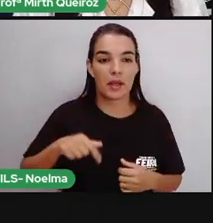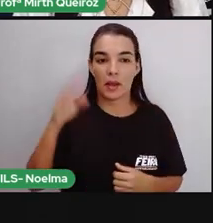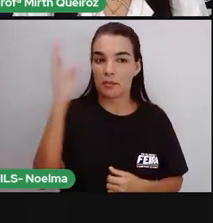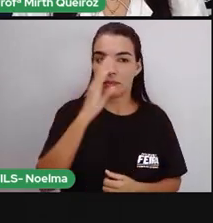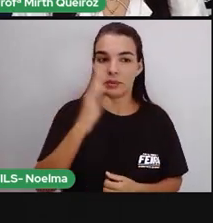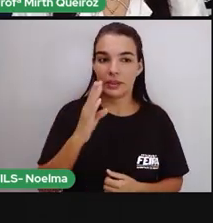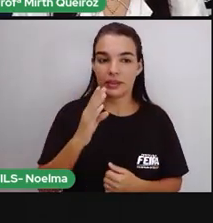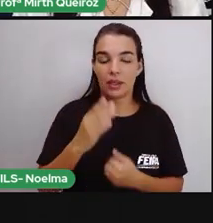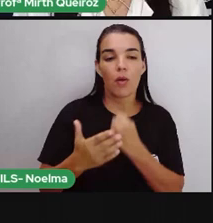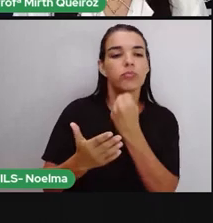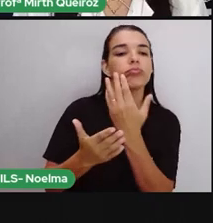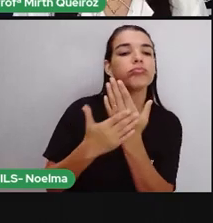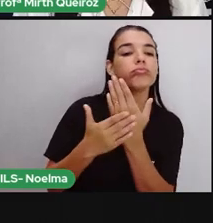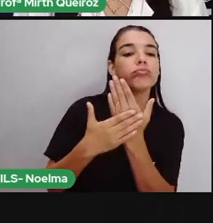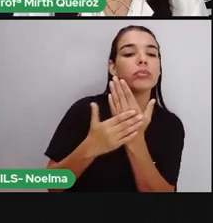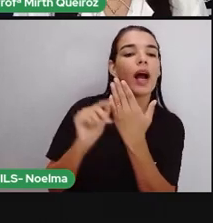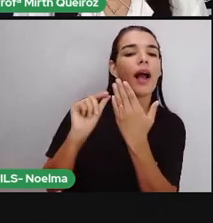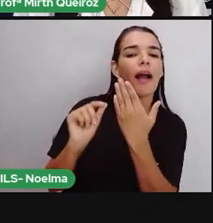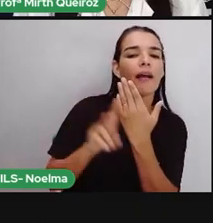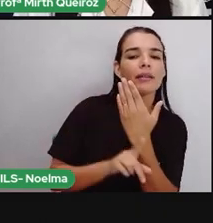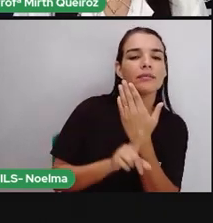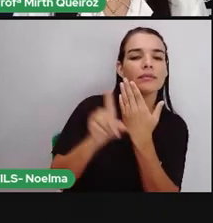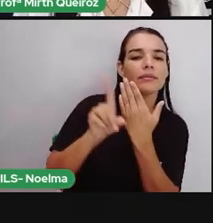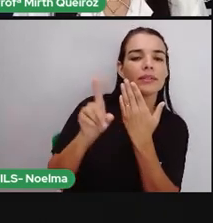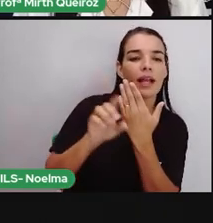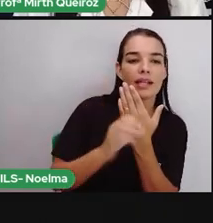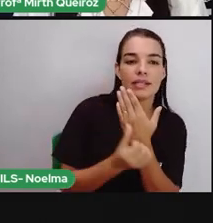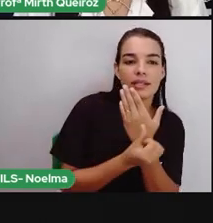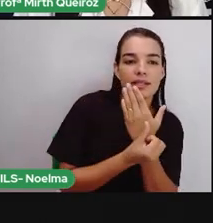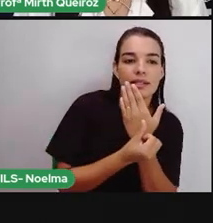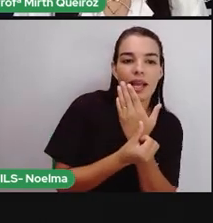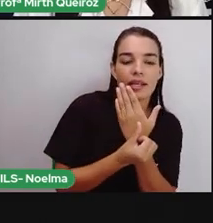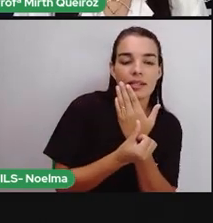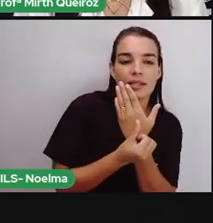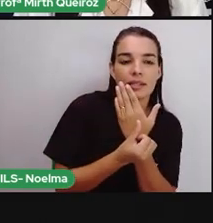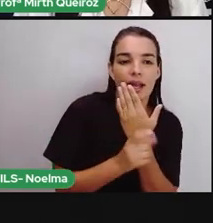Quem é aí que é o reverso dessa moeda?